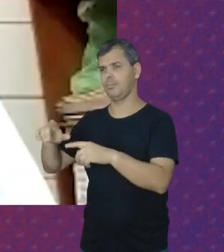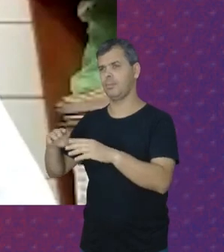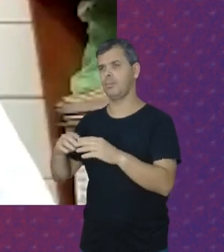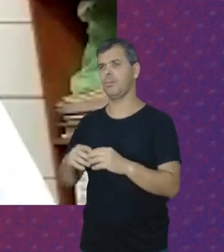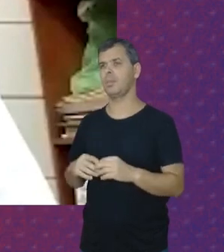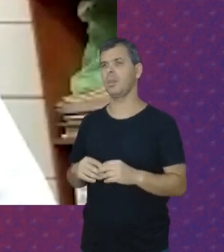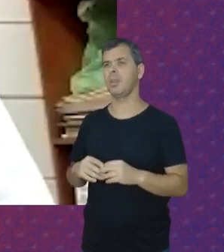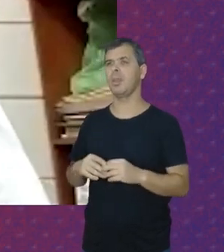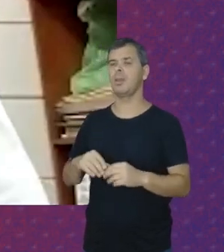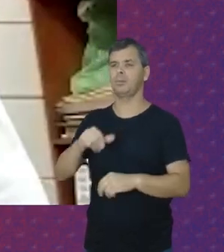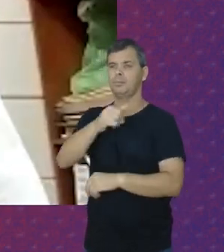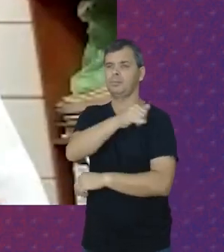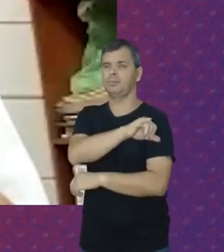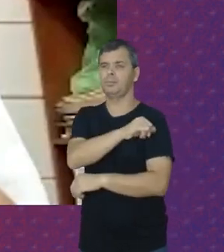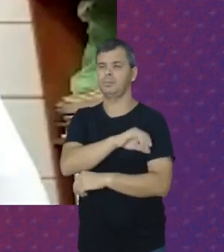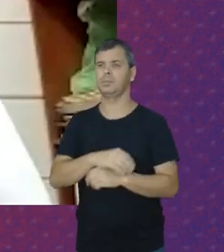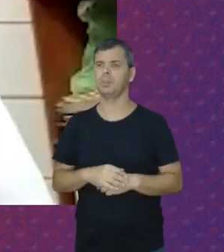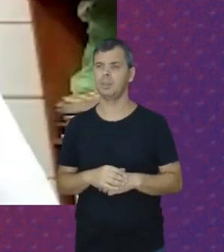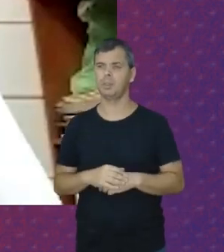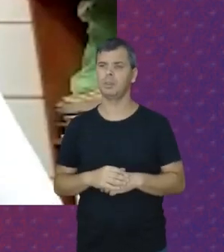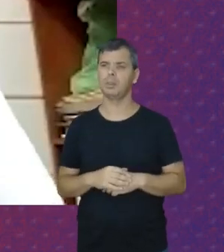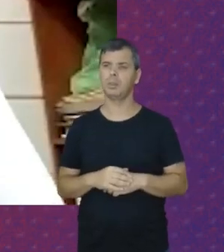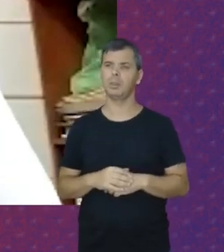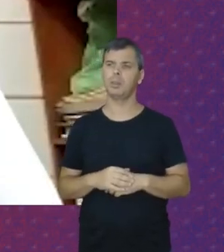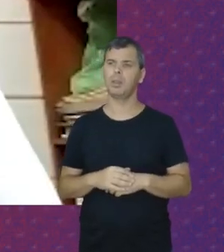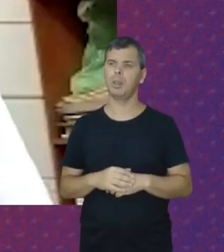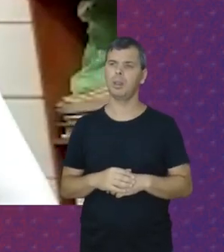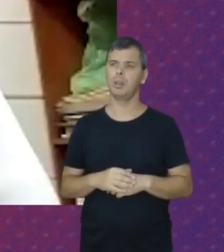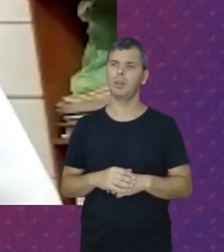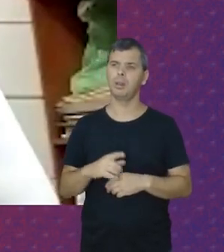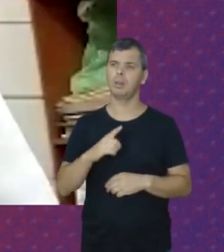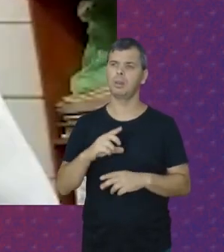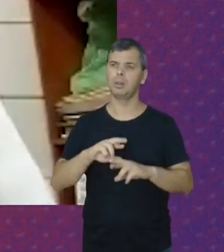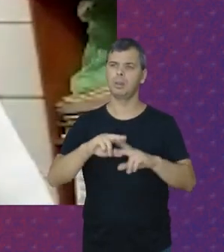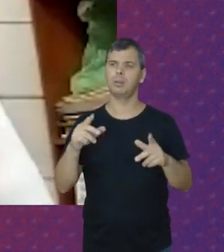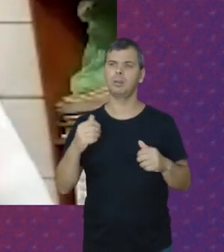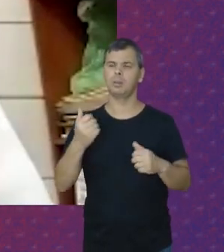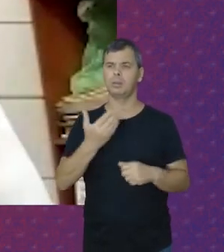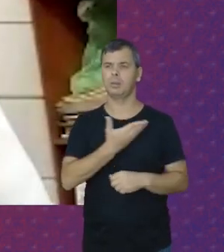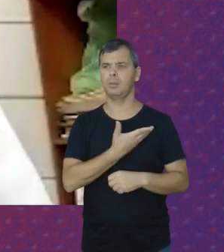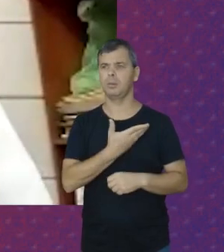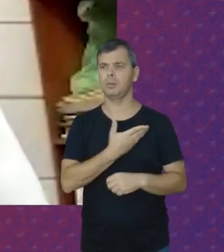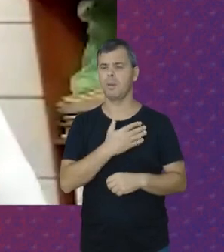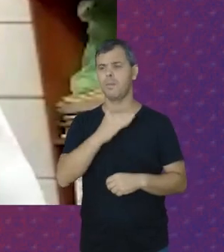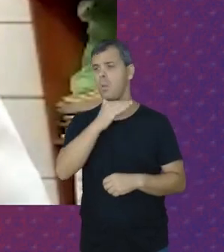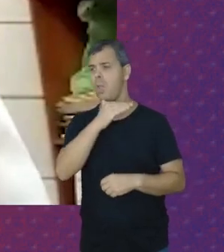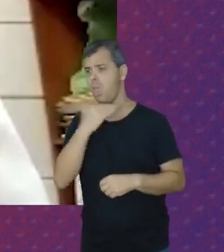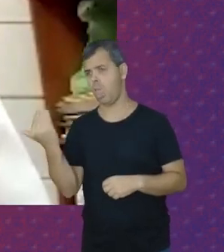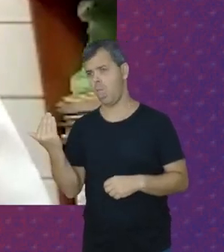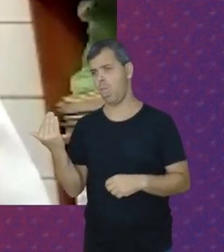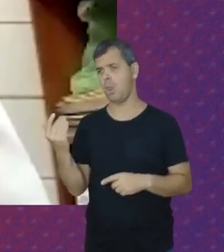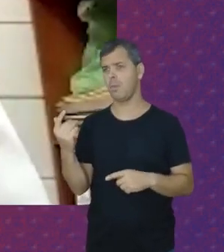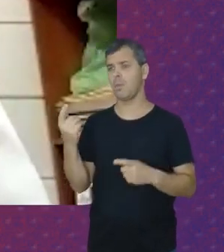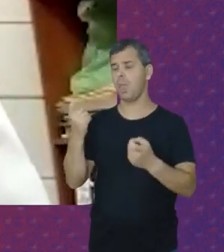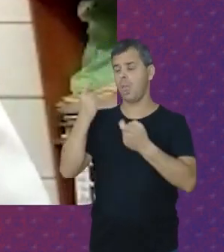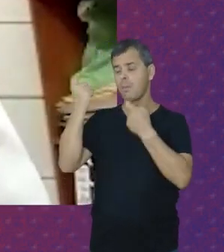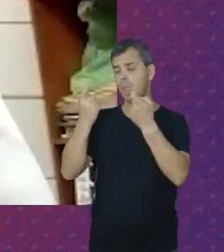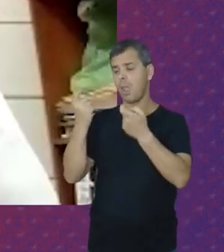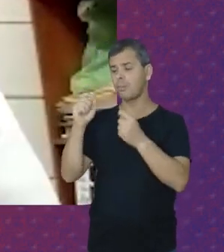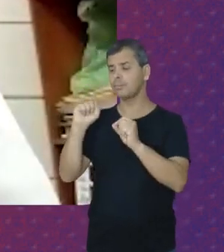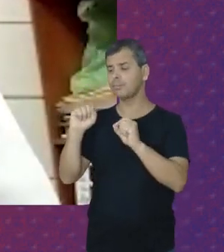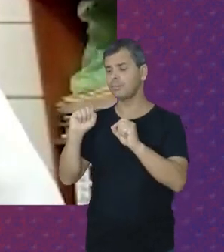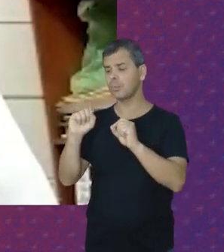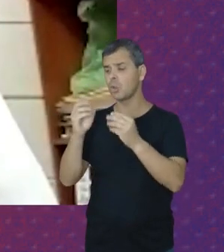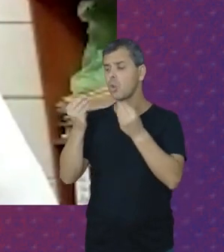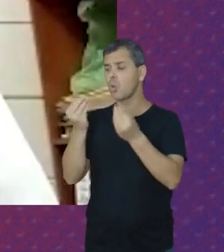Gonçalves Pereira E aí Muitos companheiros Vieram a óbito A preocupação Da FENATRADE É